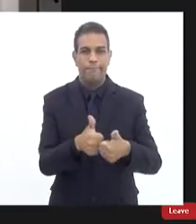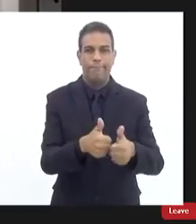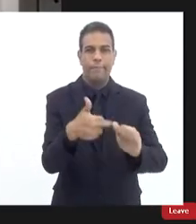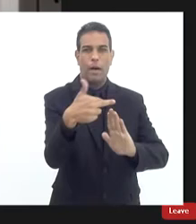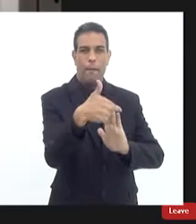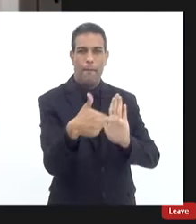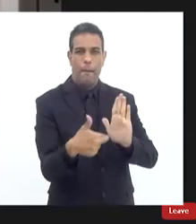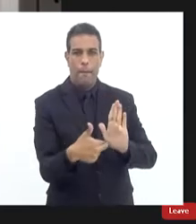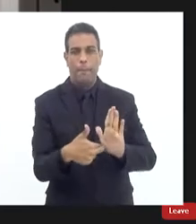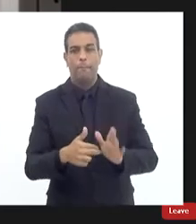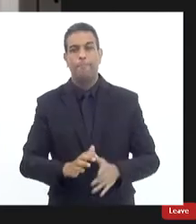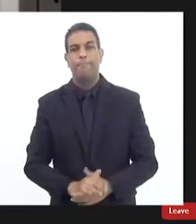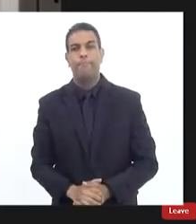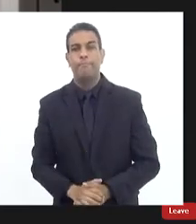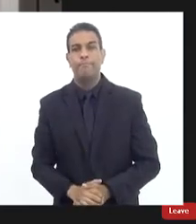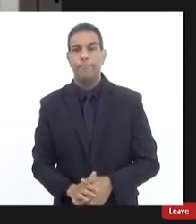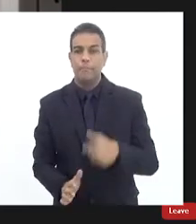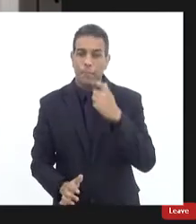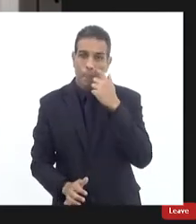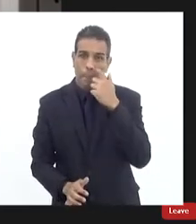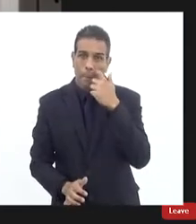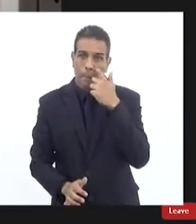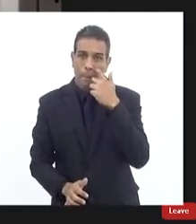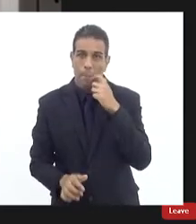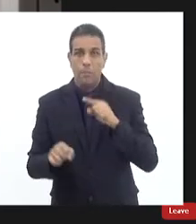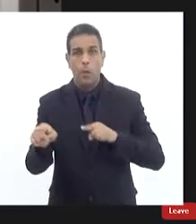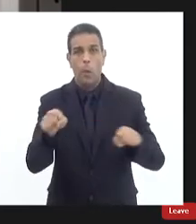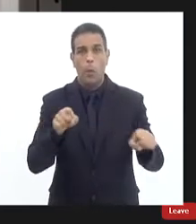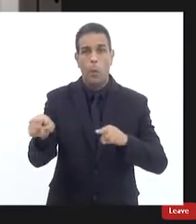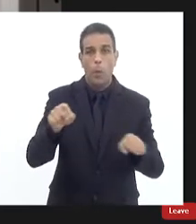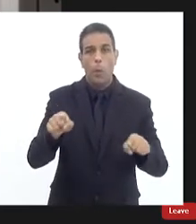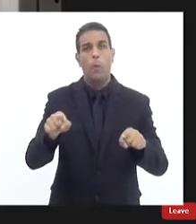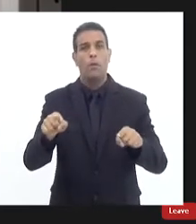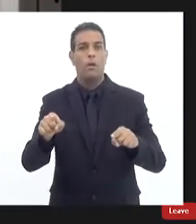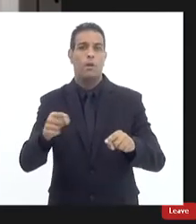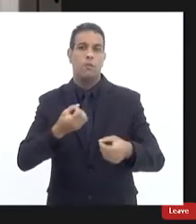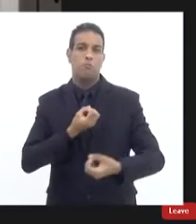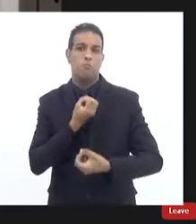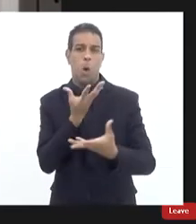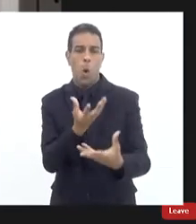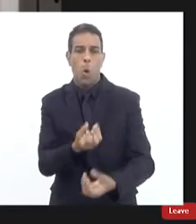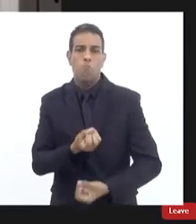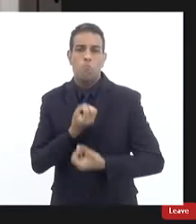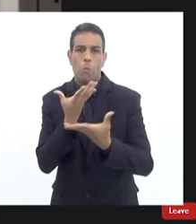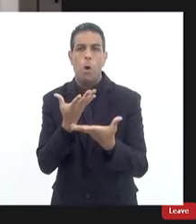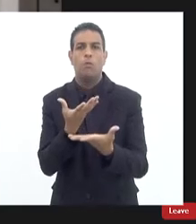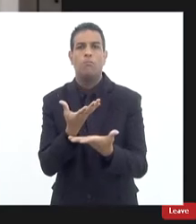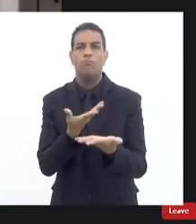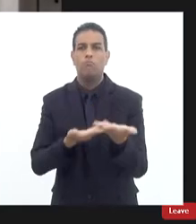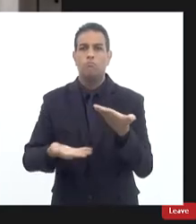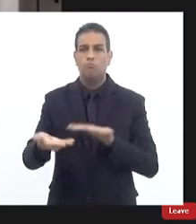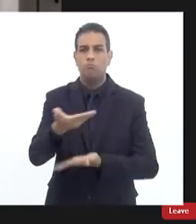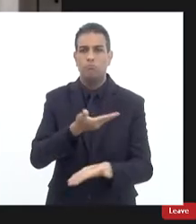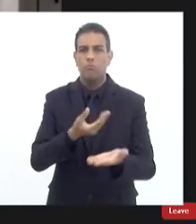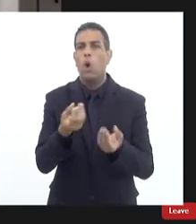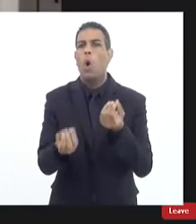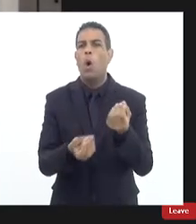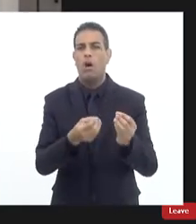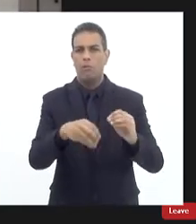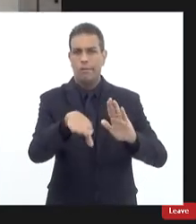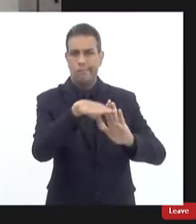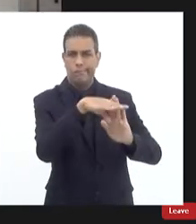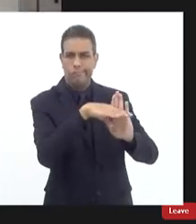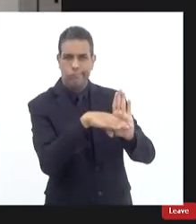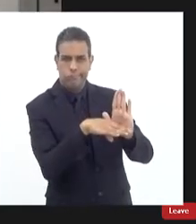Bom, a escuta é temática e nós seguiremos a seguinte dinâmica